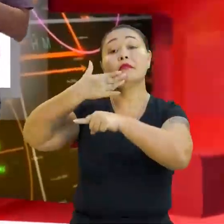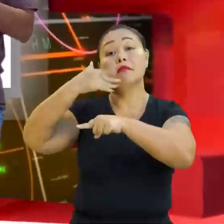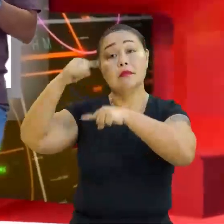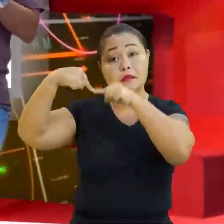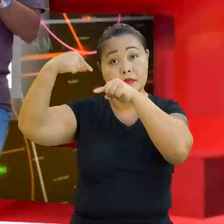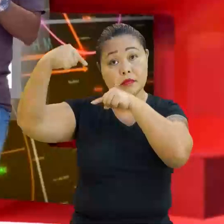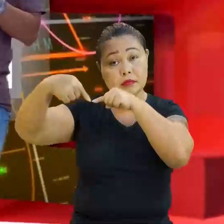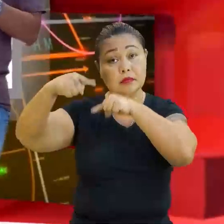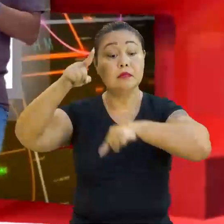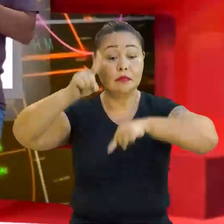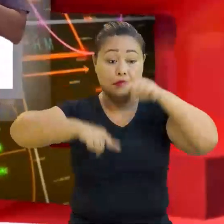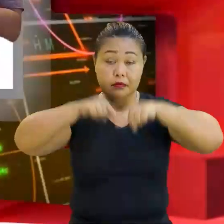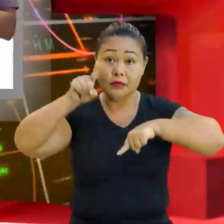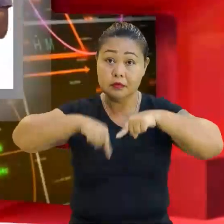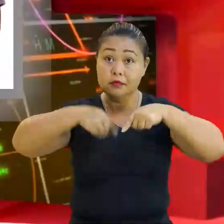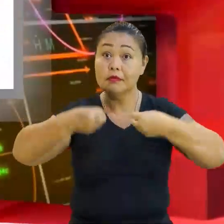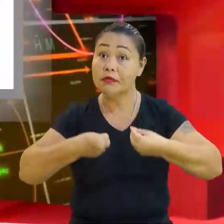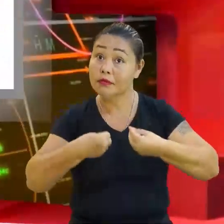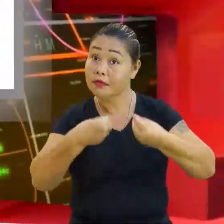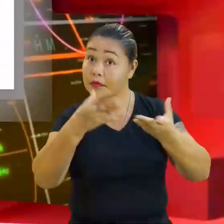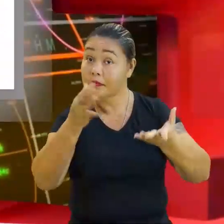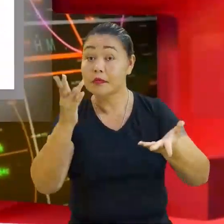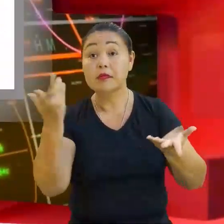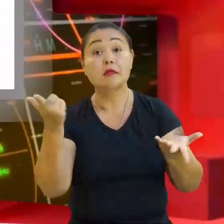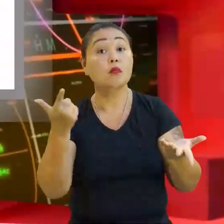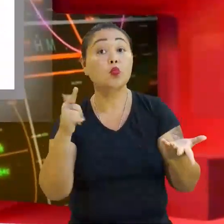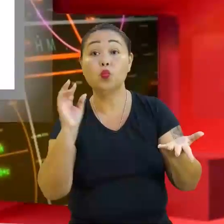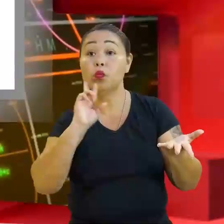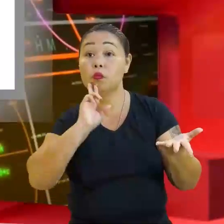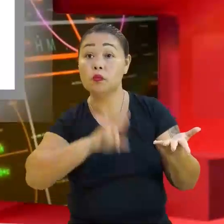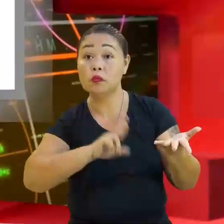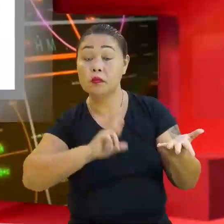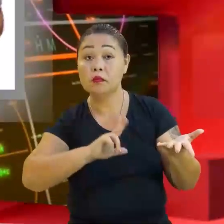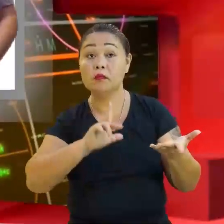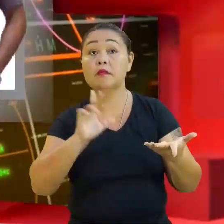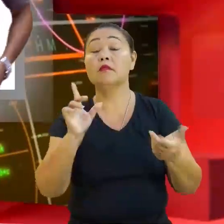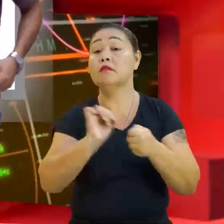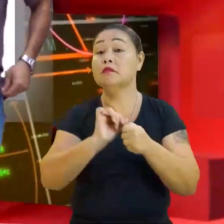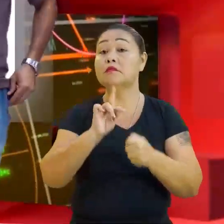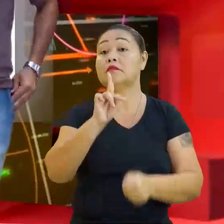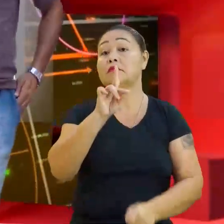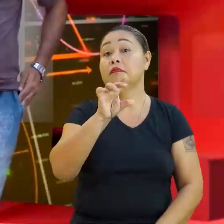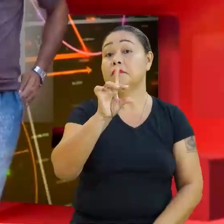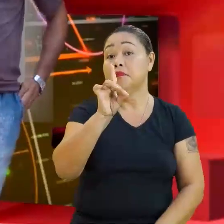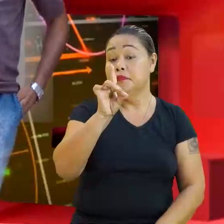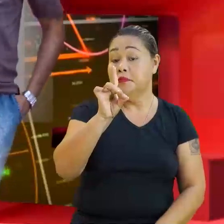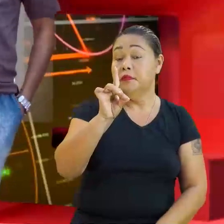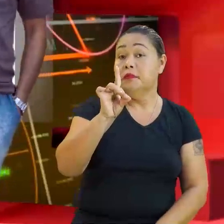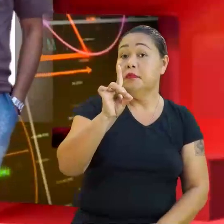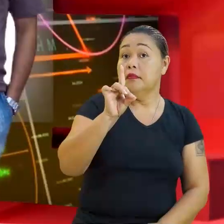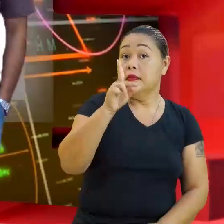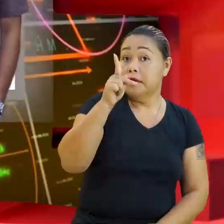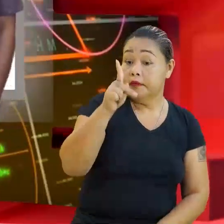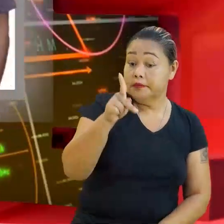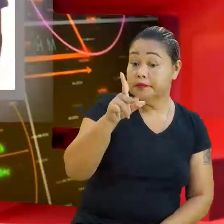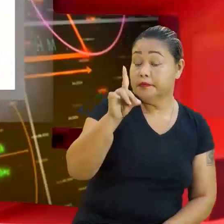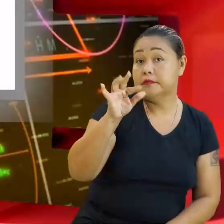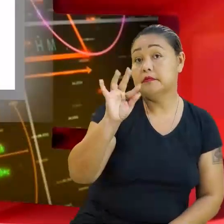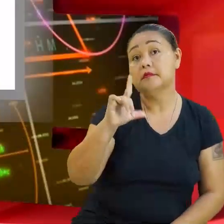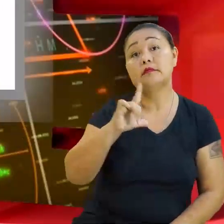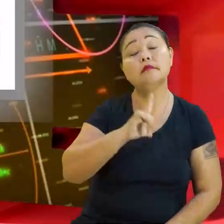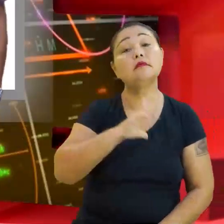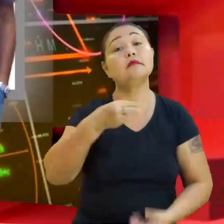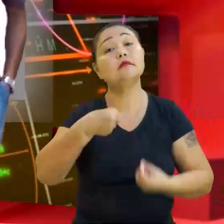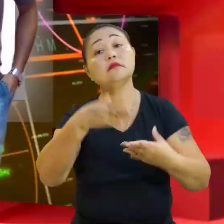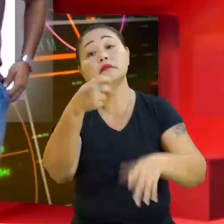para vocês é sem a resposta, né? Com certeza. É o PDF que vai para o aluno sem a resposta do Brincando com os Números, porque o interessante é a